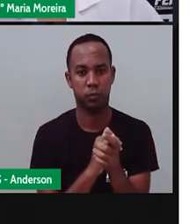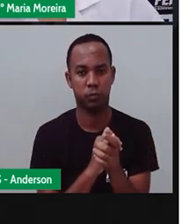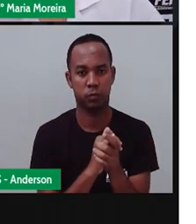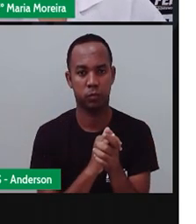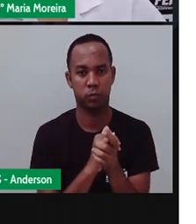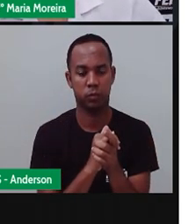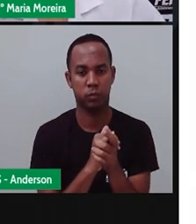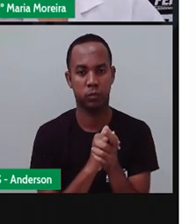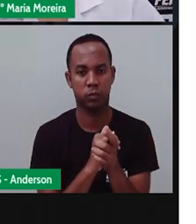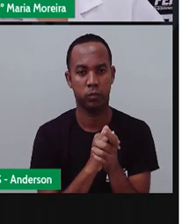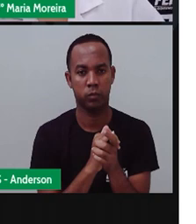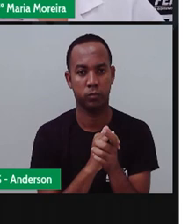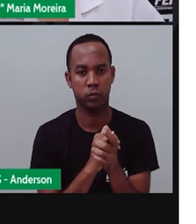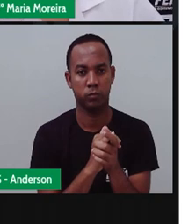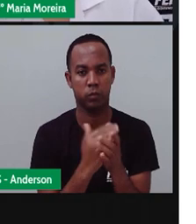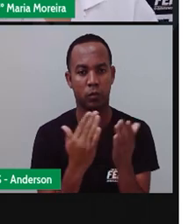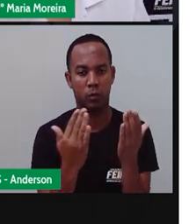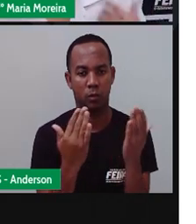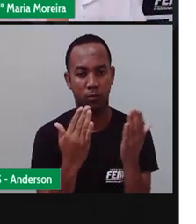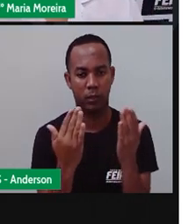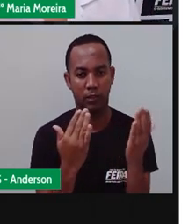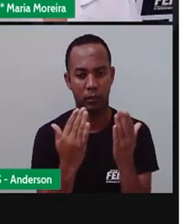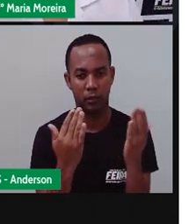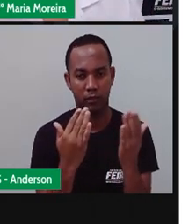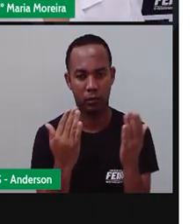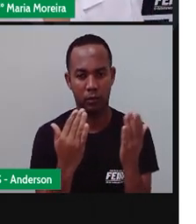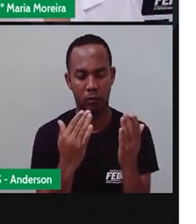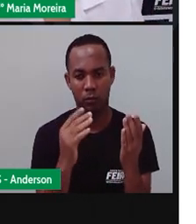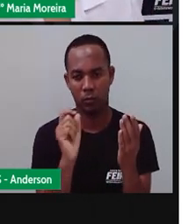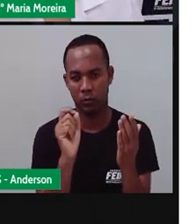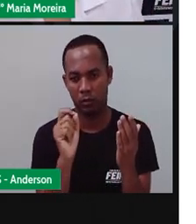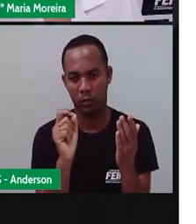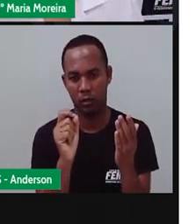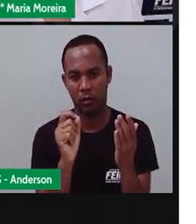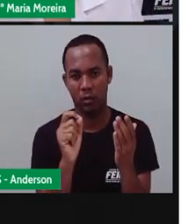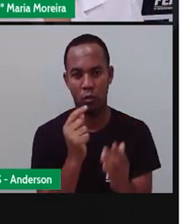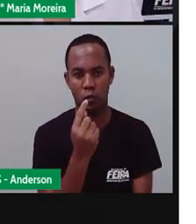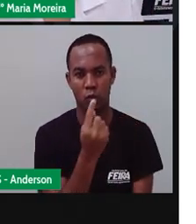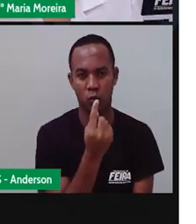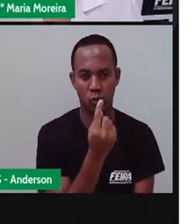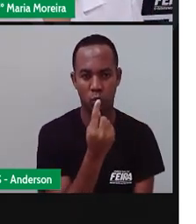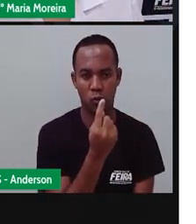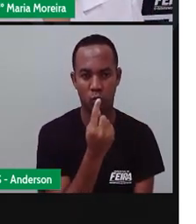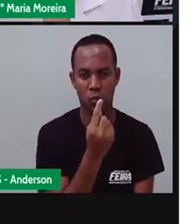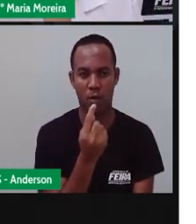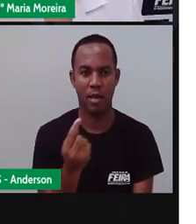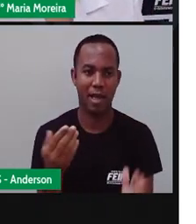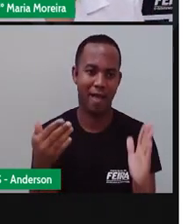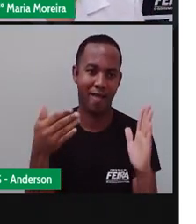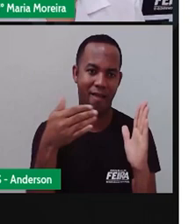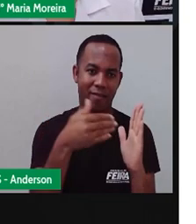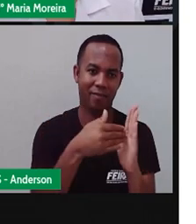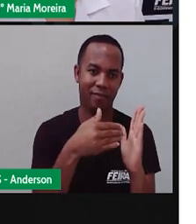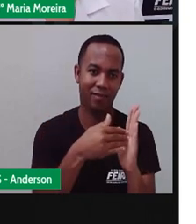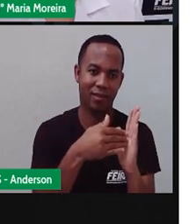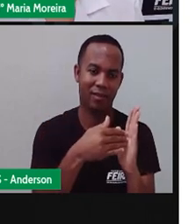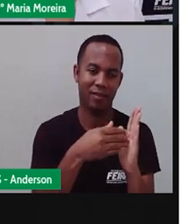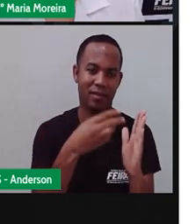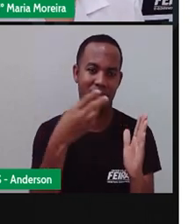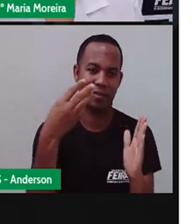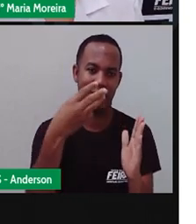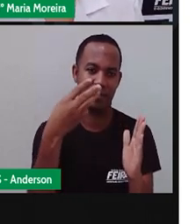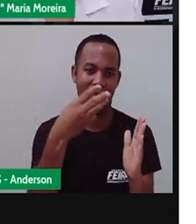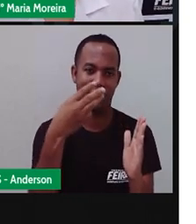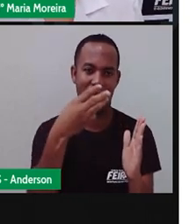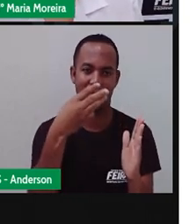Bom, vamos supor, né? Que a escala do mapa seja de um para três mil. Pera aí, um para três mil o quê, Pro?